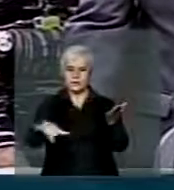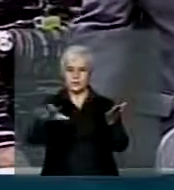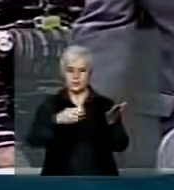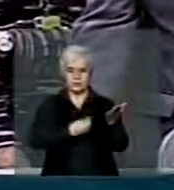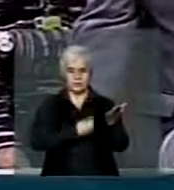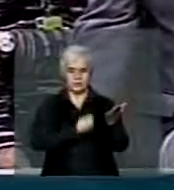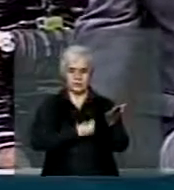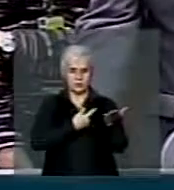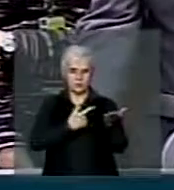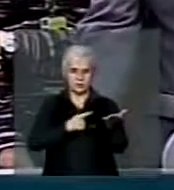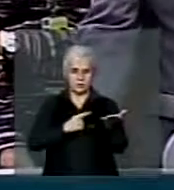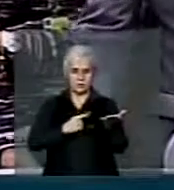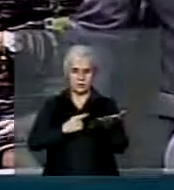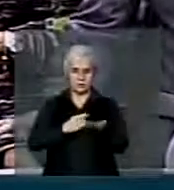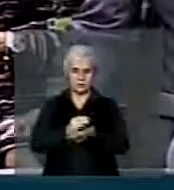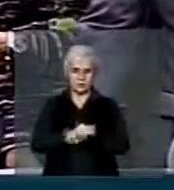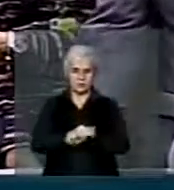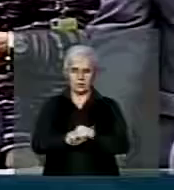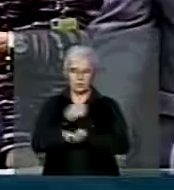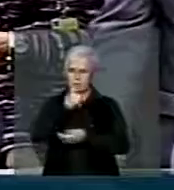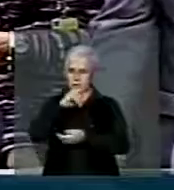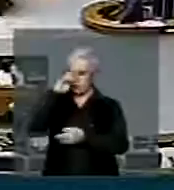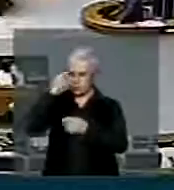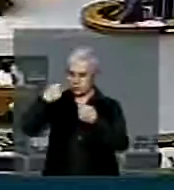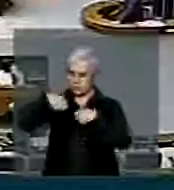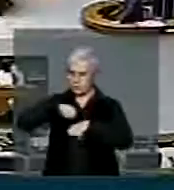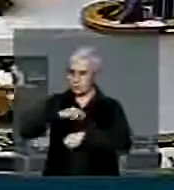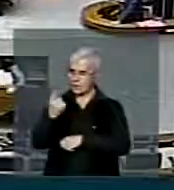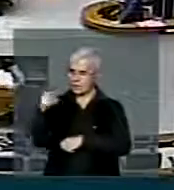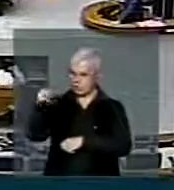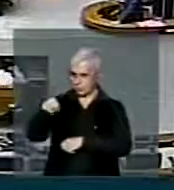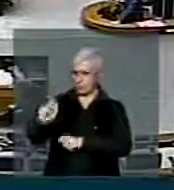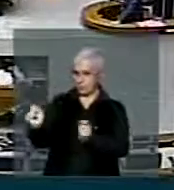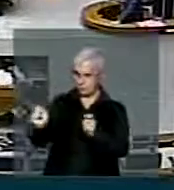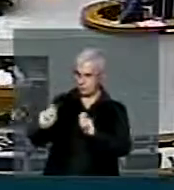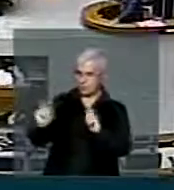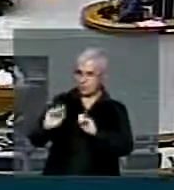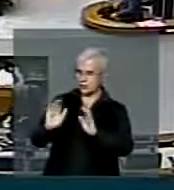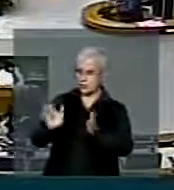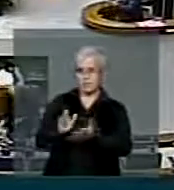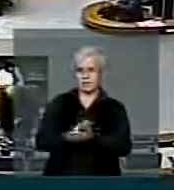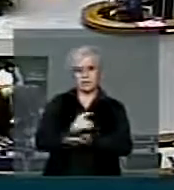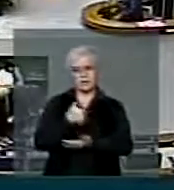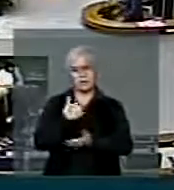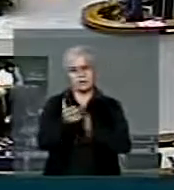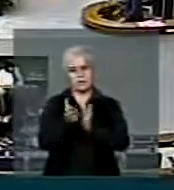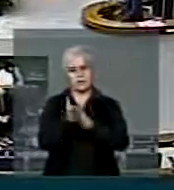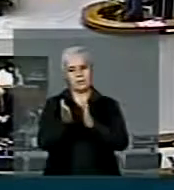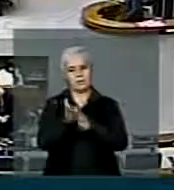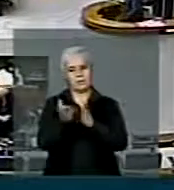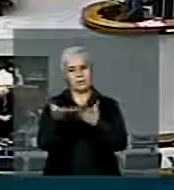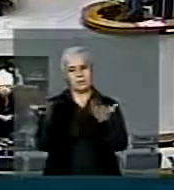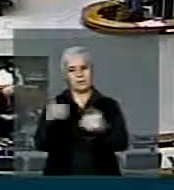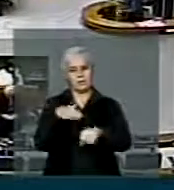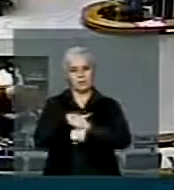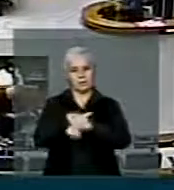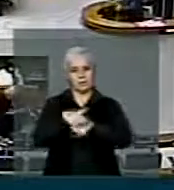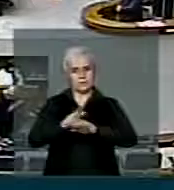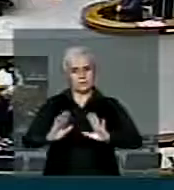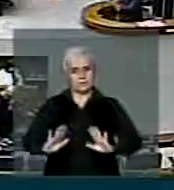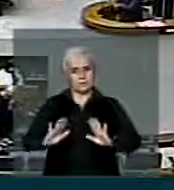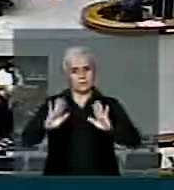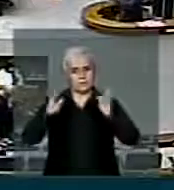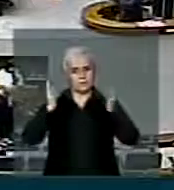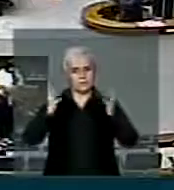Então a vossa excelência me dá um minuto que me basta. Tá bem, vossa excelência tem um minuto. Só quero parabenizar essa noite festiva,